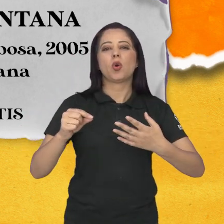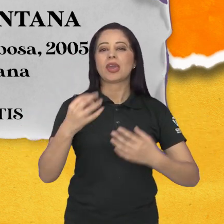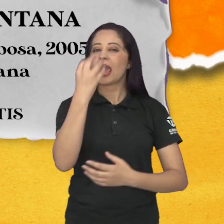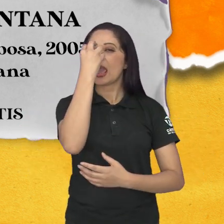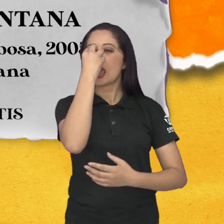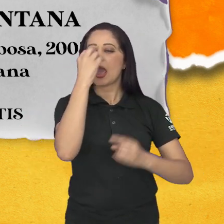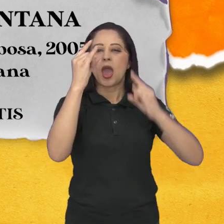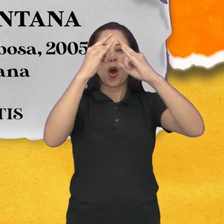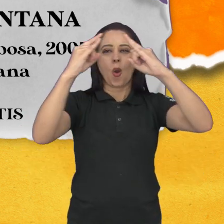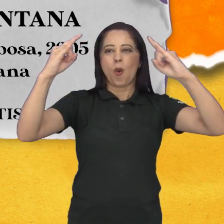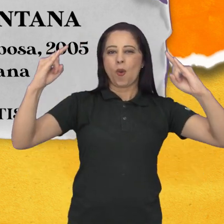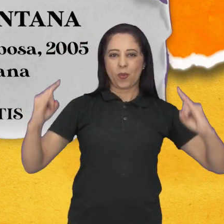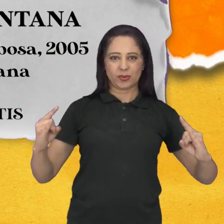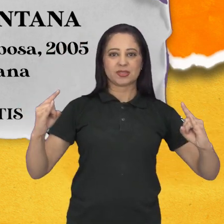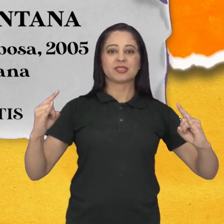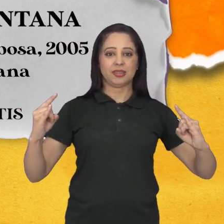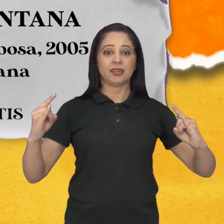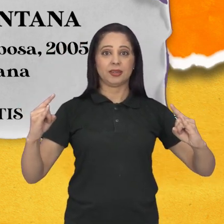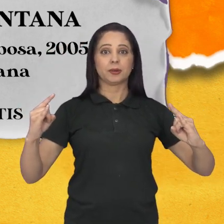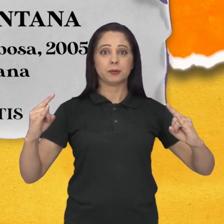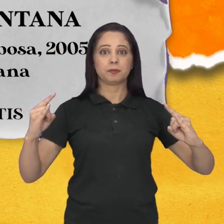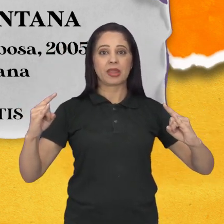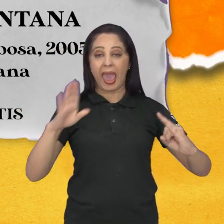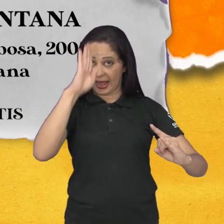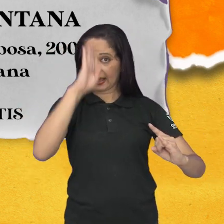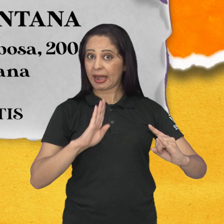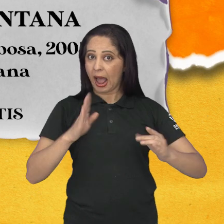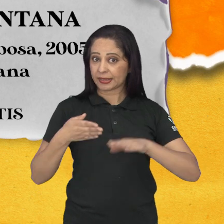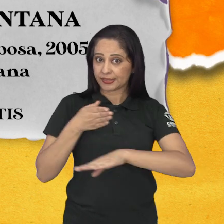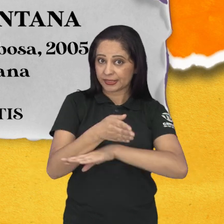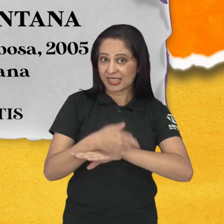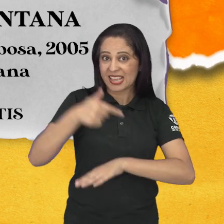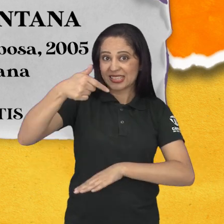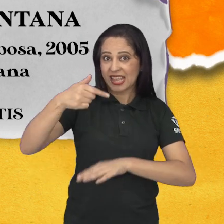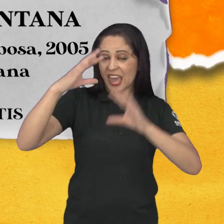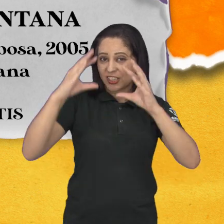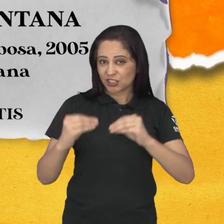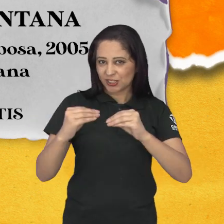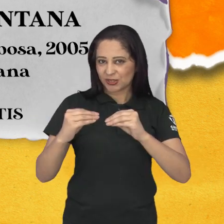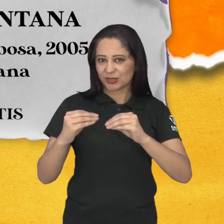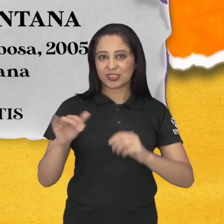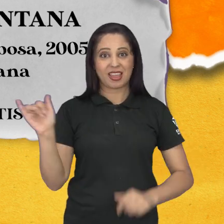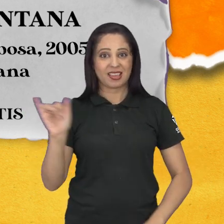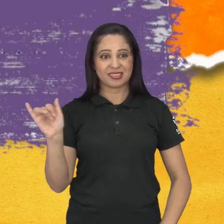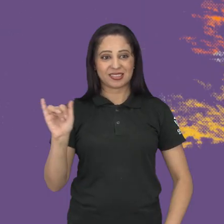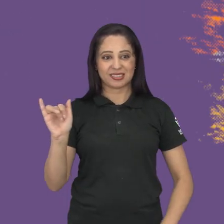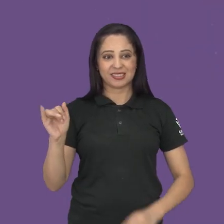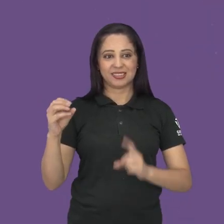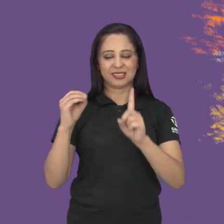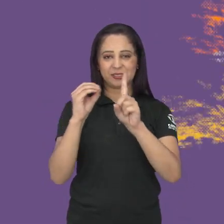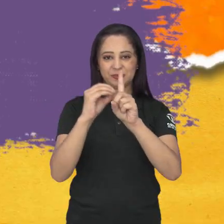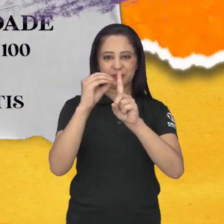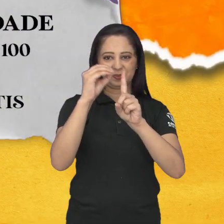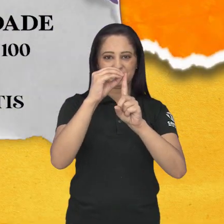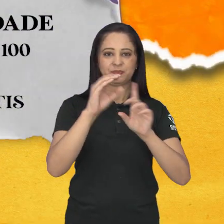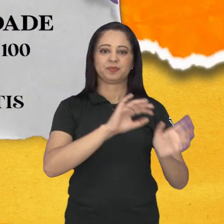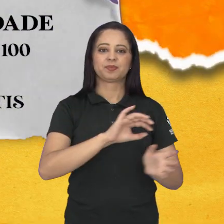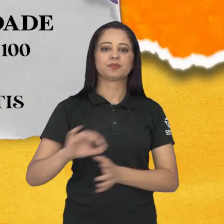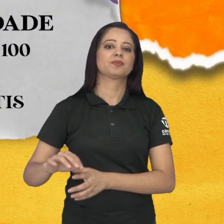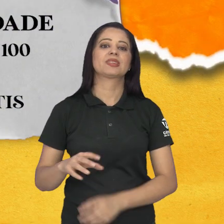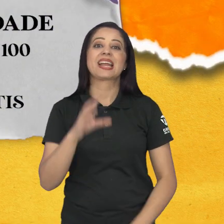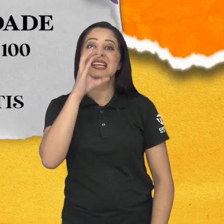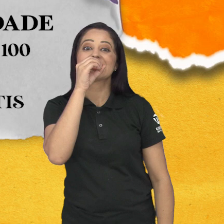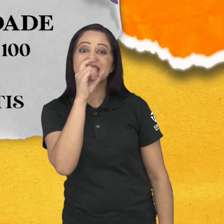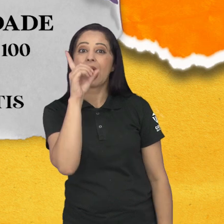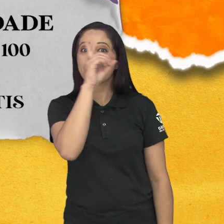vivências dos circos de lona itinerantes. A apresentação gratuita será às sete da noite no Cine Santana. E neste fim de